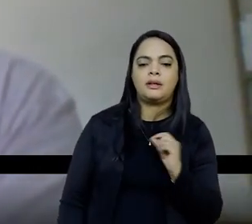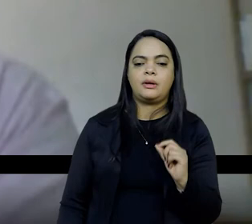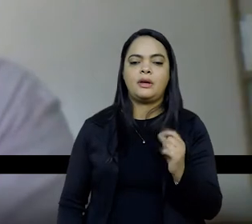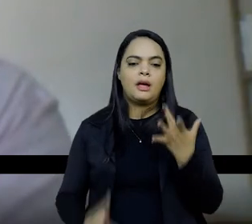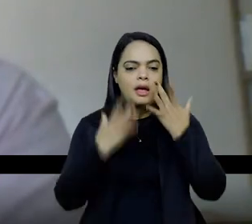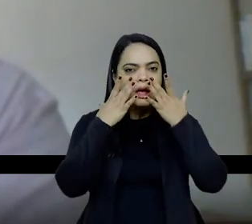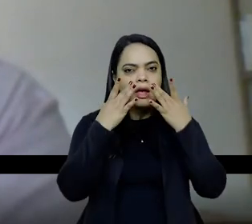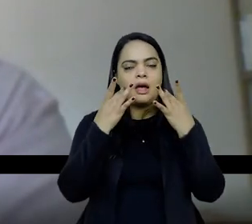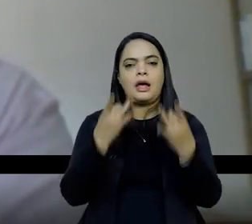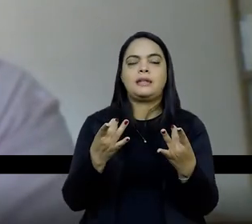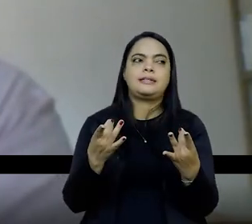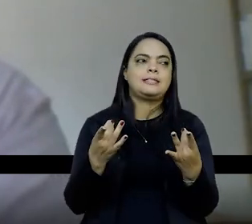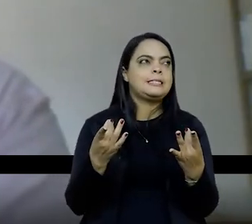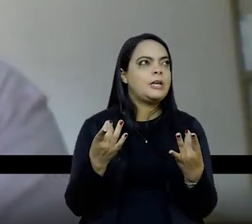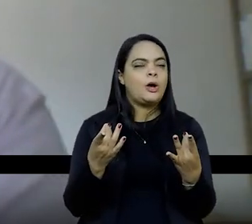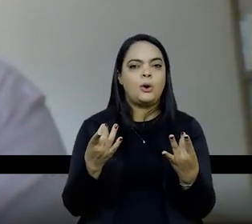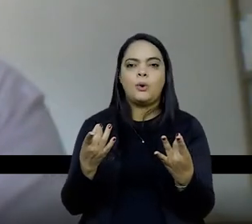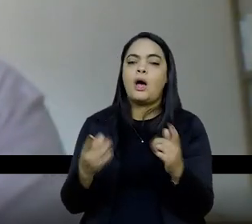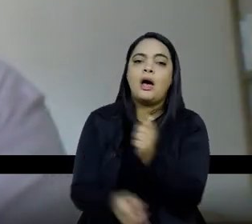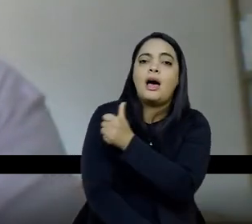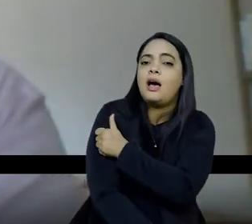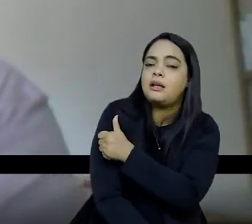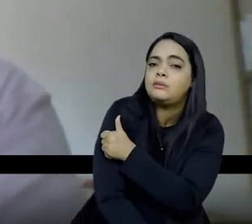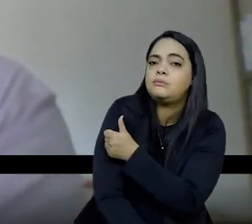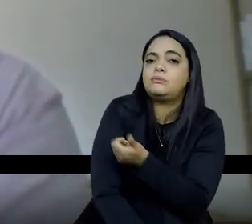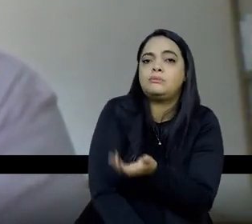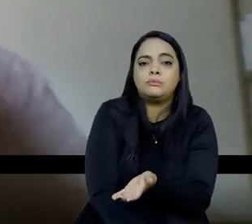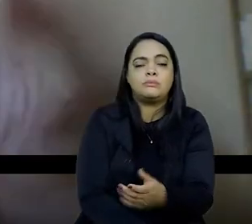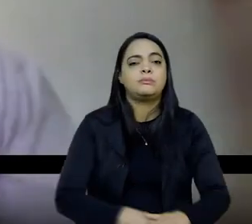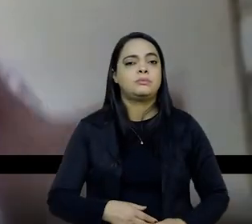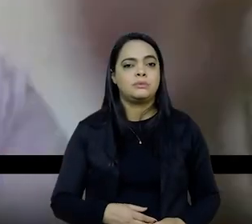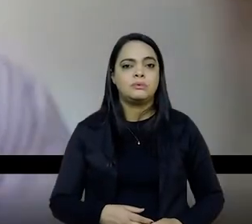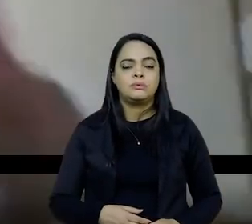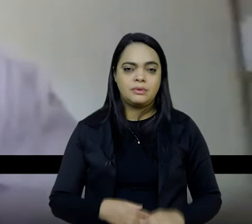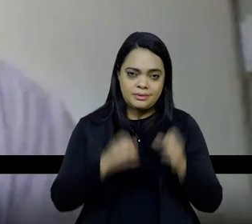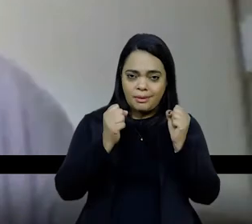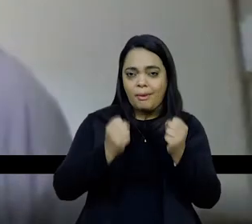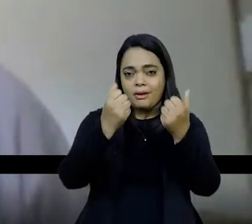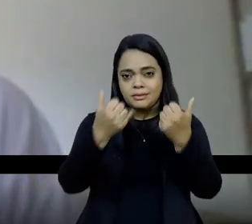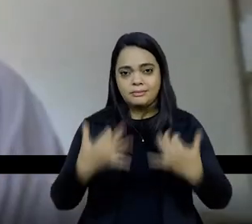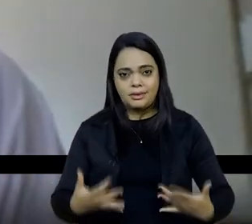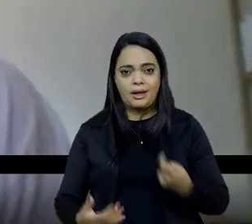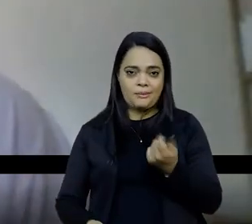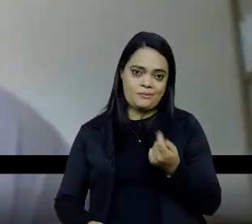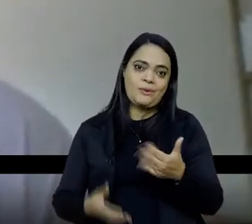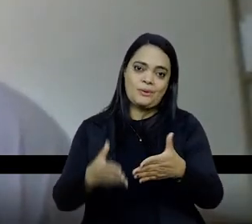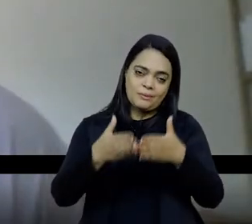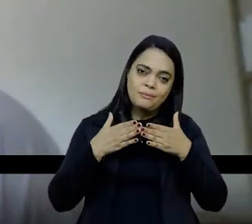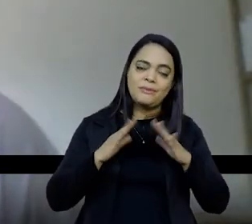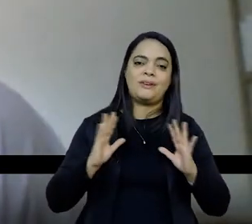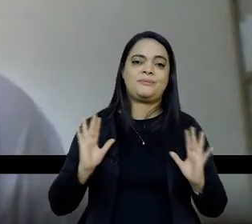atenção a, né, que fala aos alunos, né, enfim, se você pudesse falar um pouquinho aí, não sei,